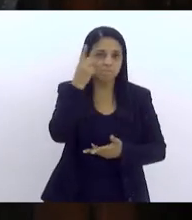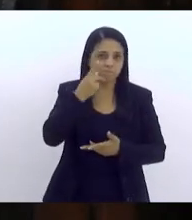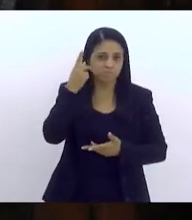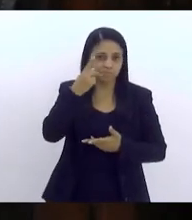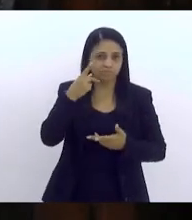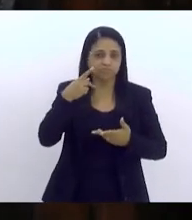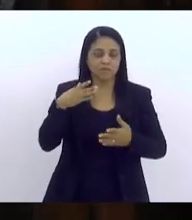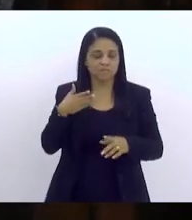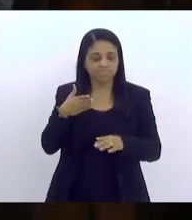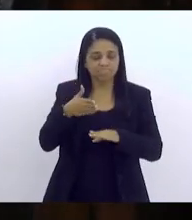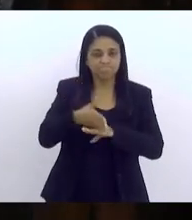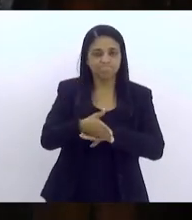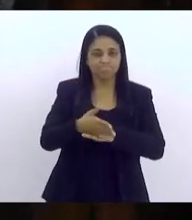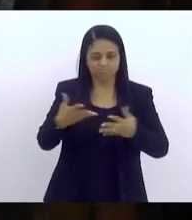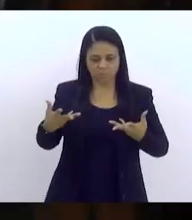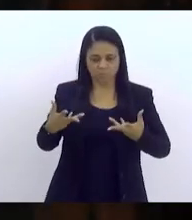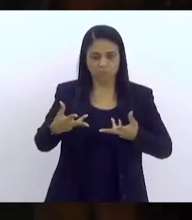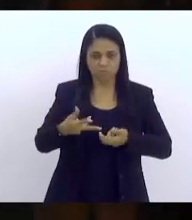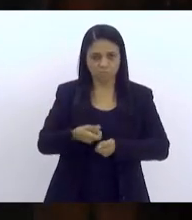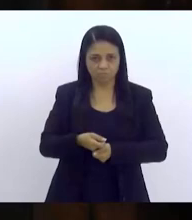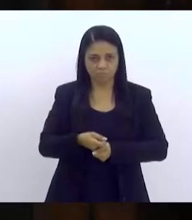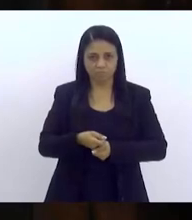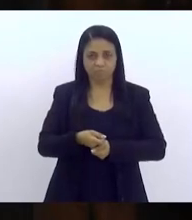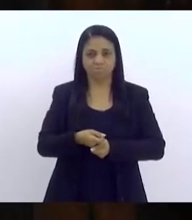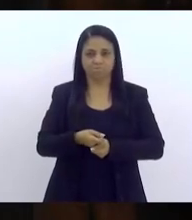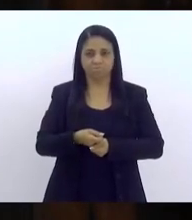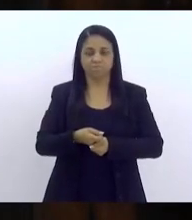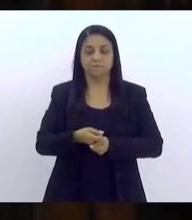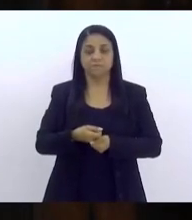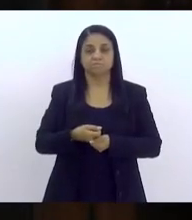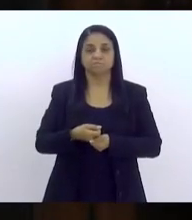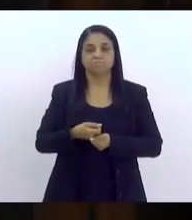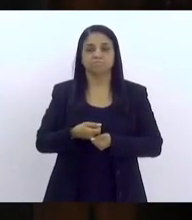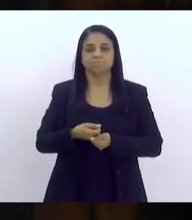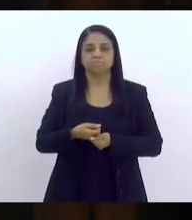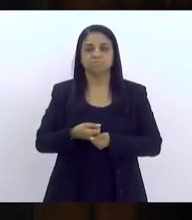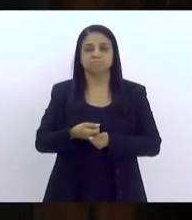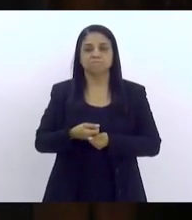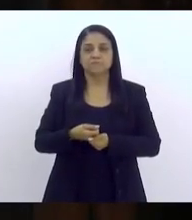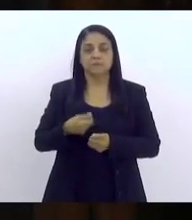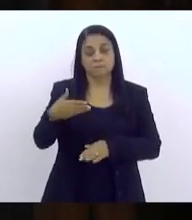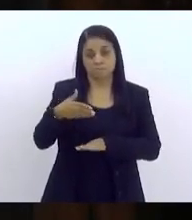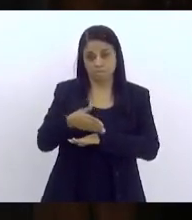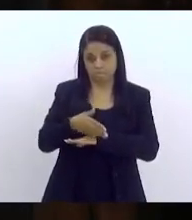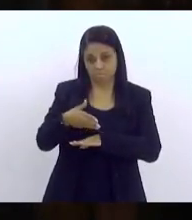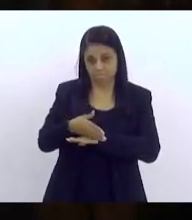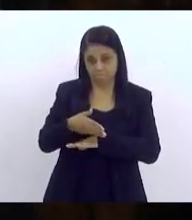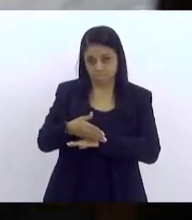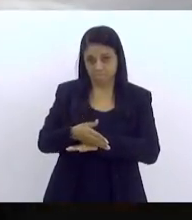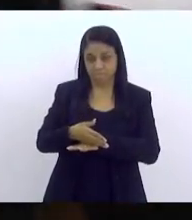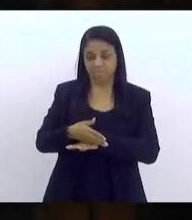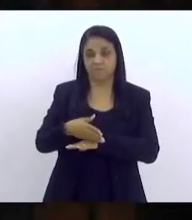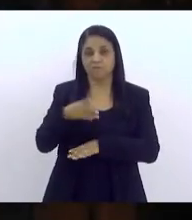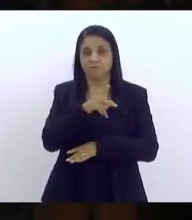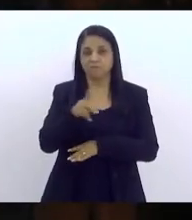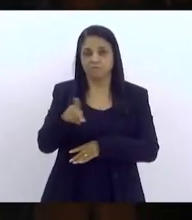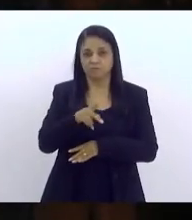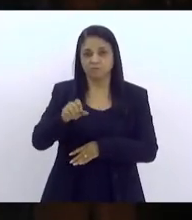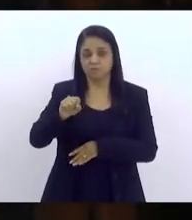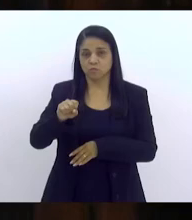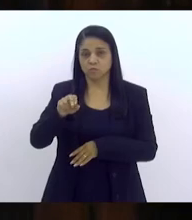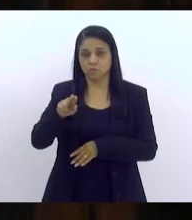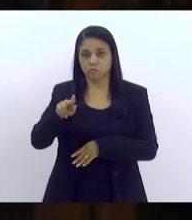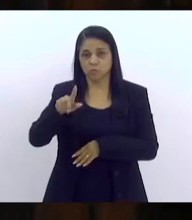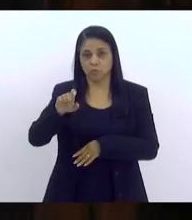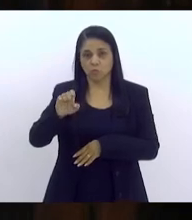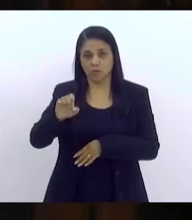qualificadas. Para isso, nós temos a presença da nossa professora Sueli Desilande, deixa